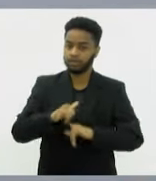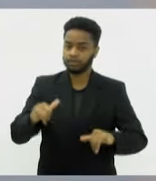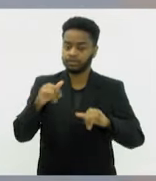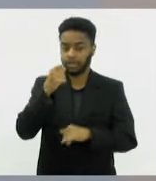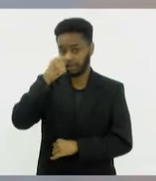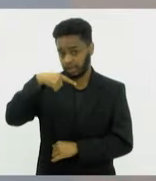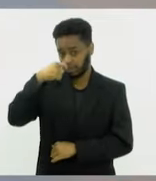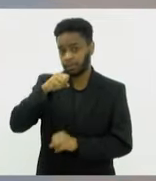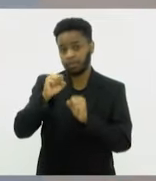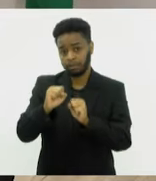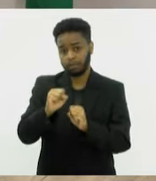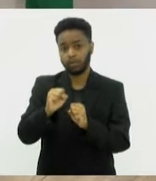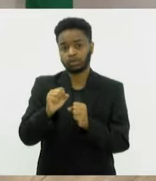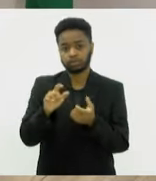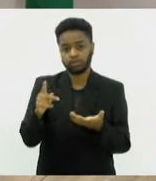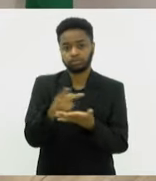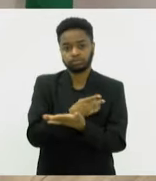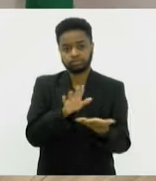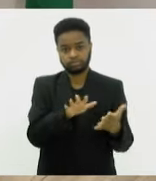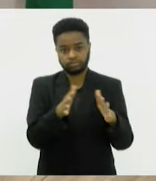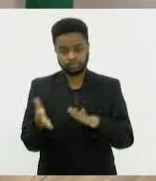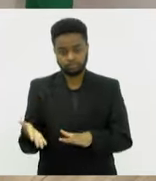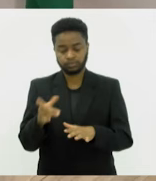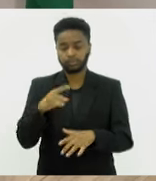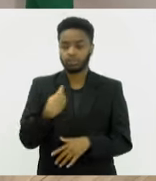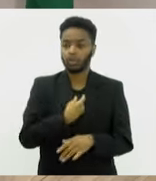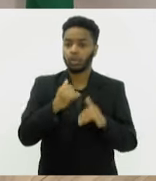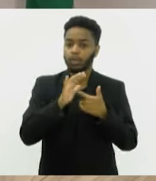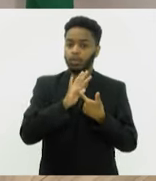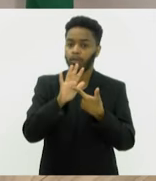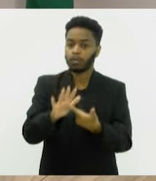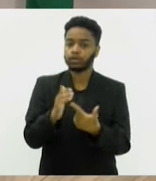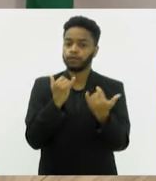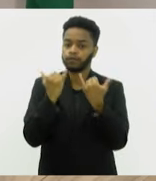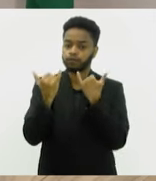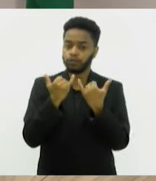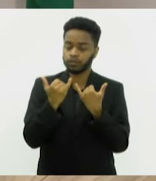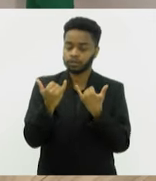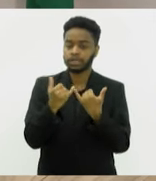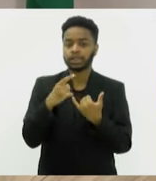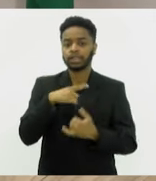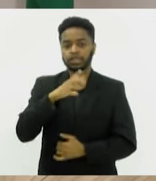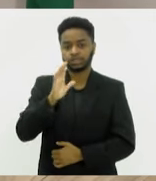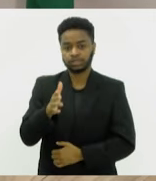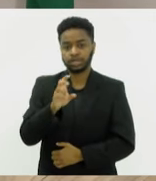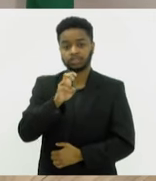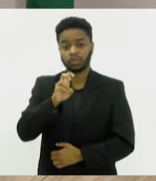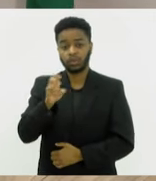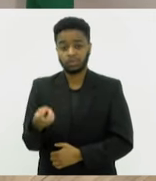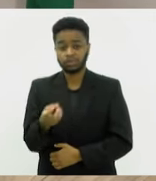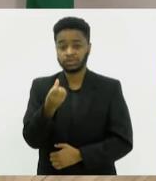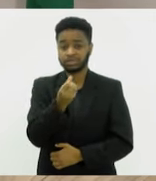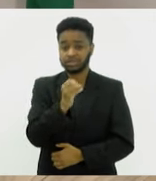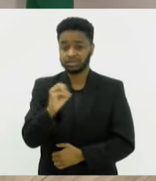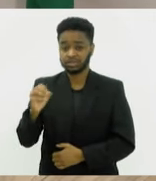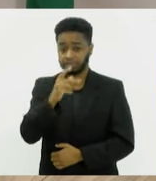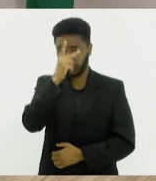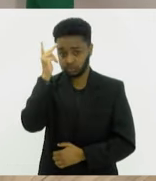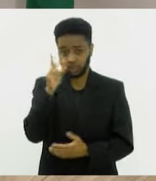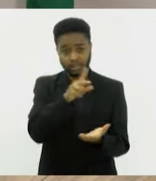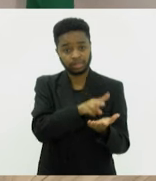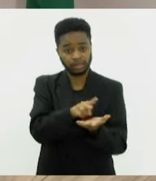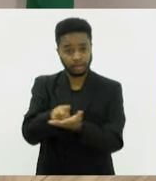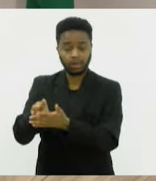gripe pode levar à morte. A gente tem mostrado com os dados que nós já tivemos mais de 5.600 internações por